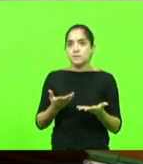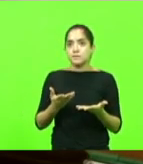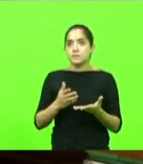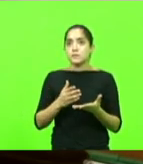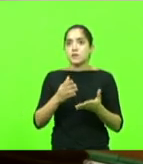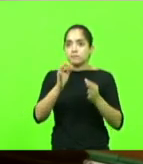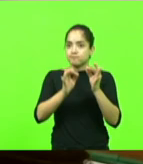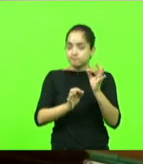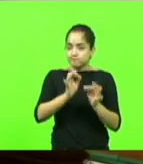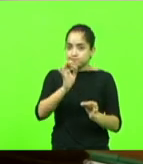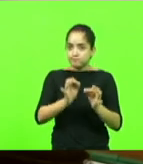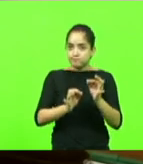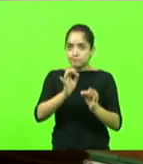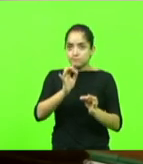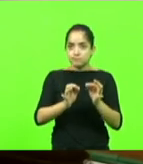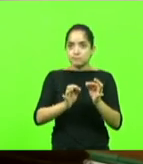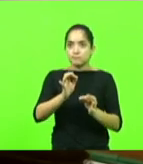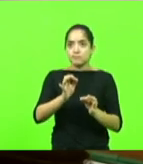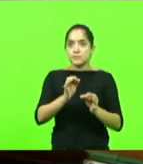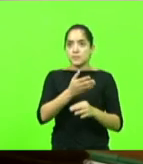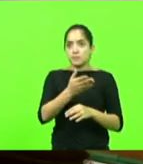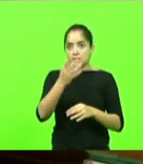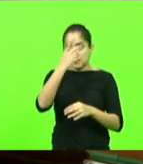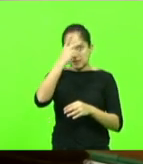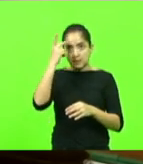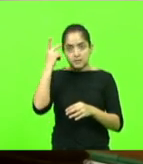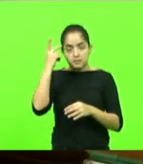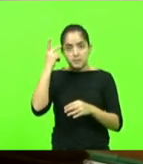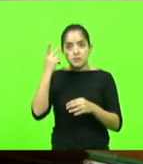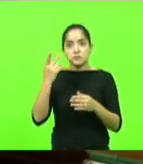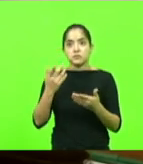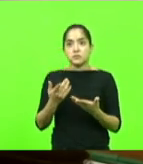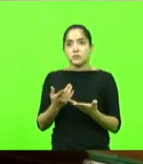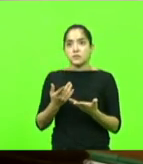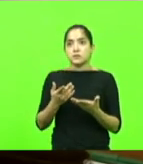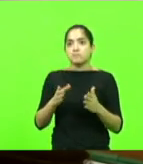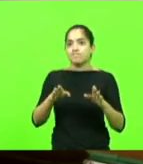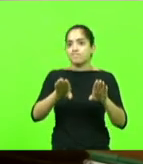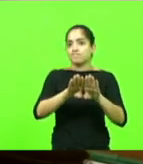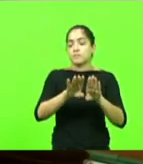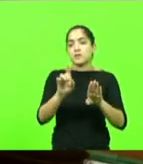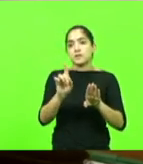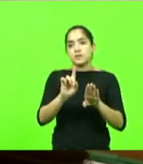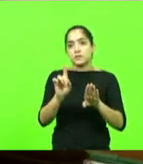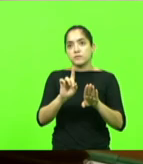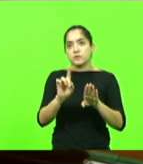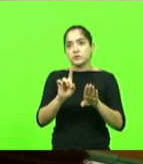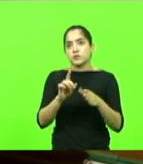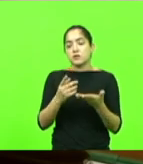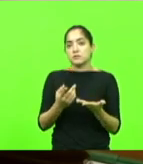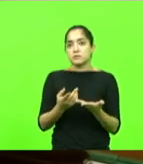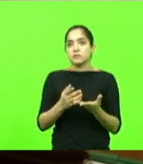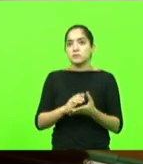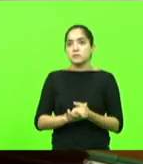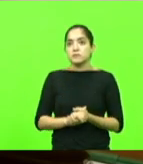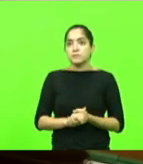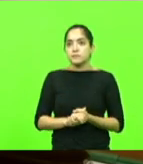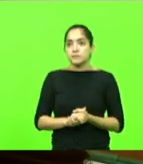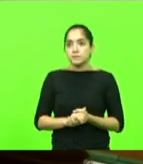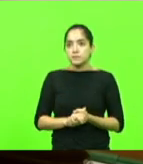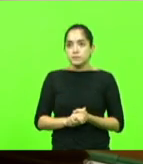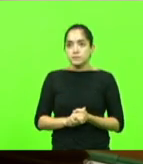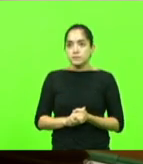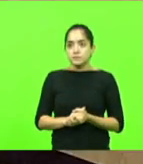justiça para aquelas pessoas de São José, não fechando o centro universitário municipal. Obrigado.